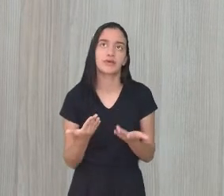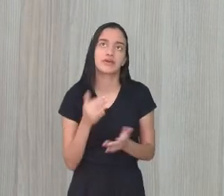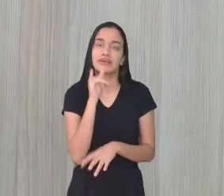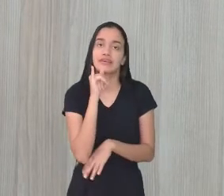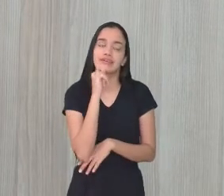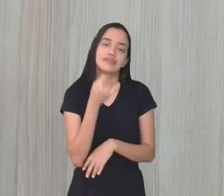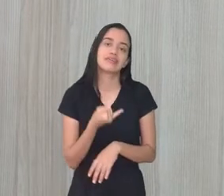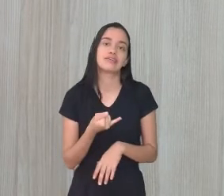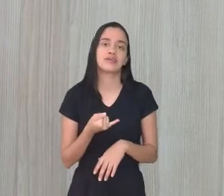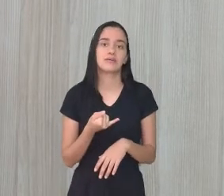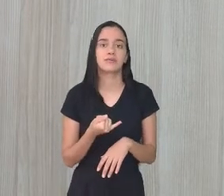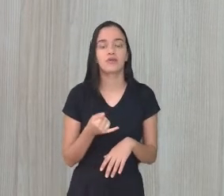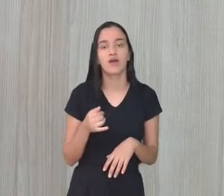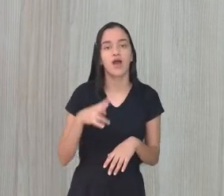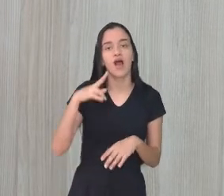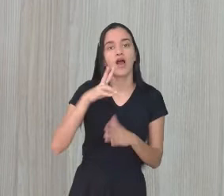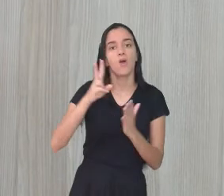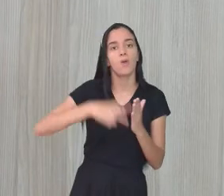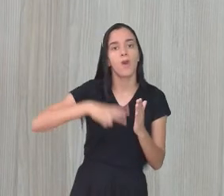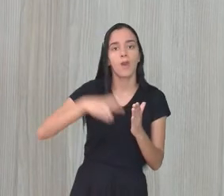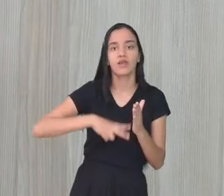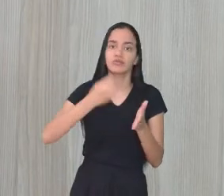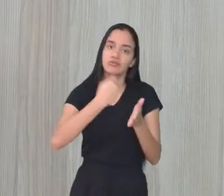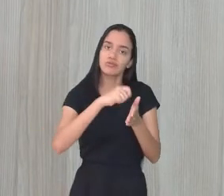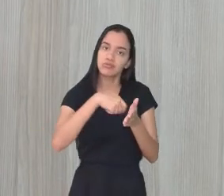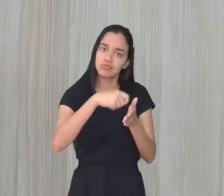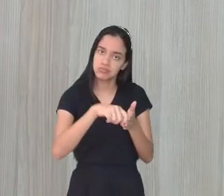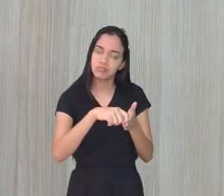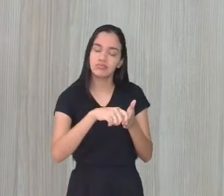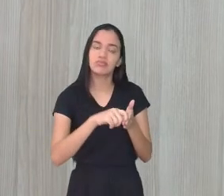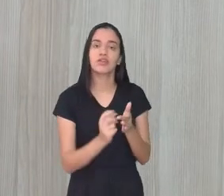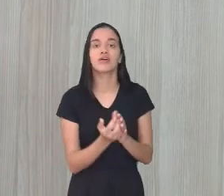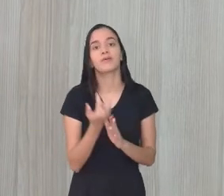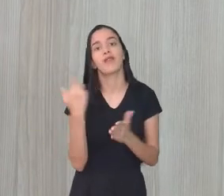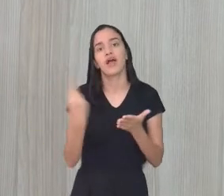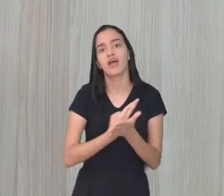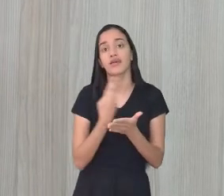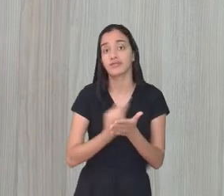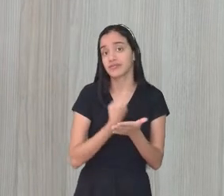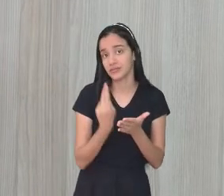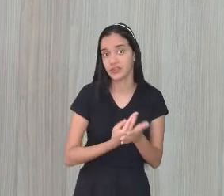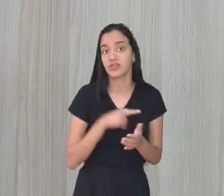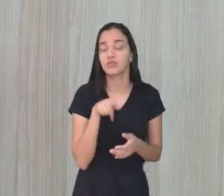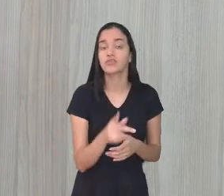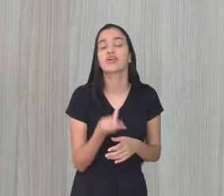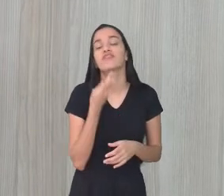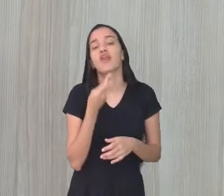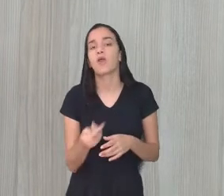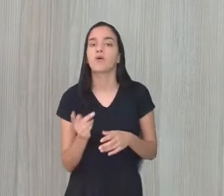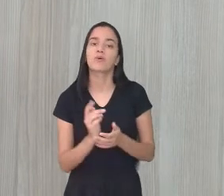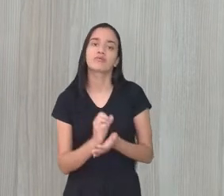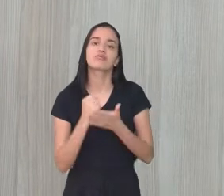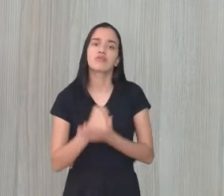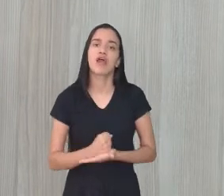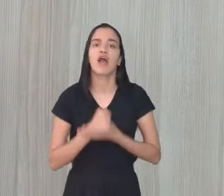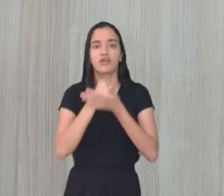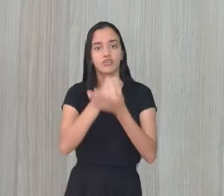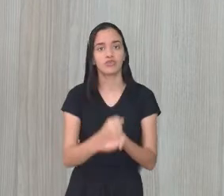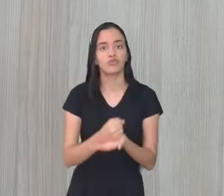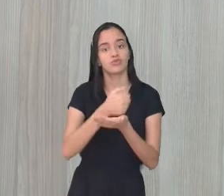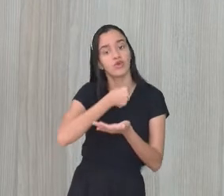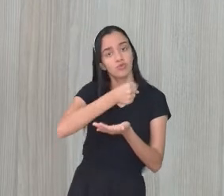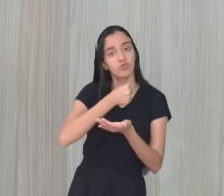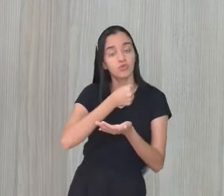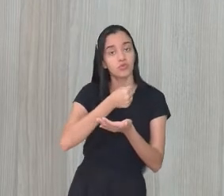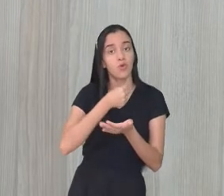quando o leitor escreve uma carta para a revista e você falou sobre isso, que ela ajuda o jornalista a